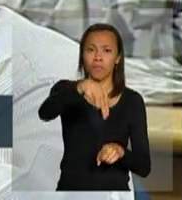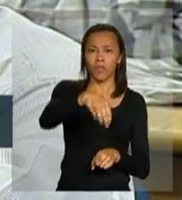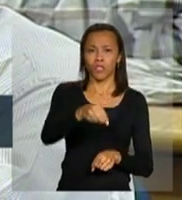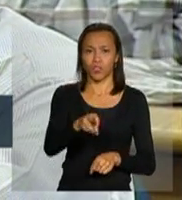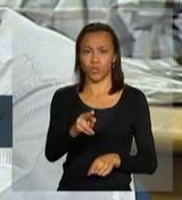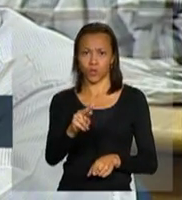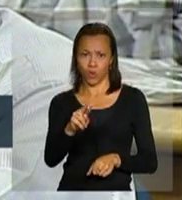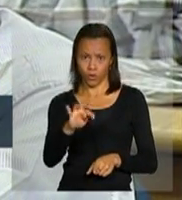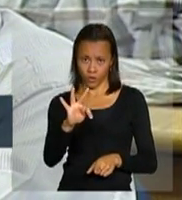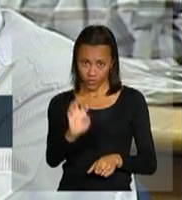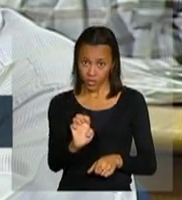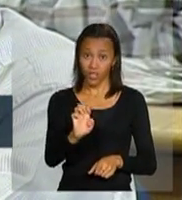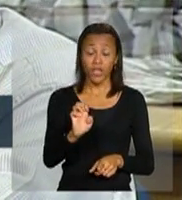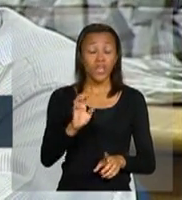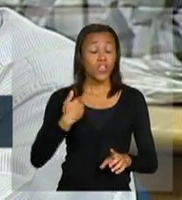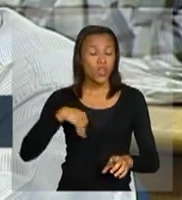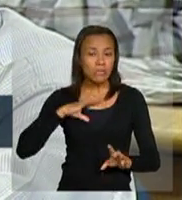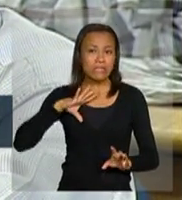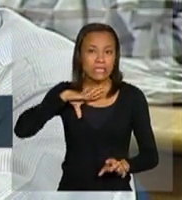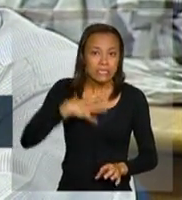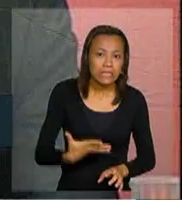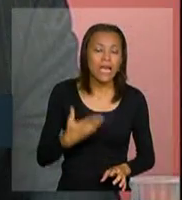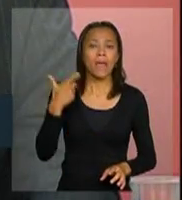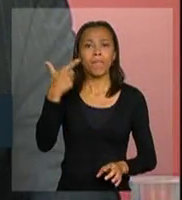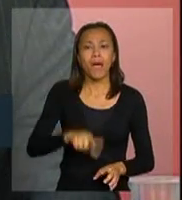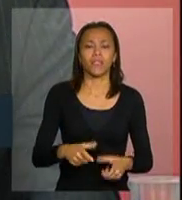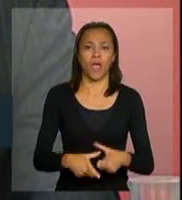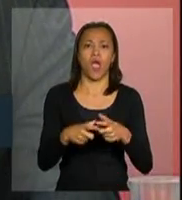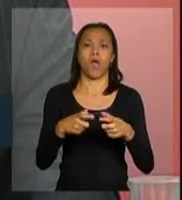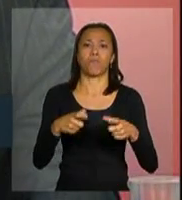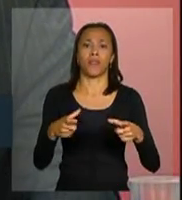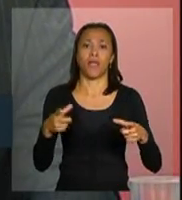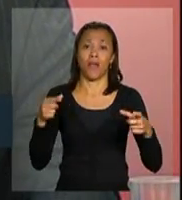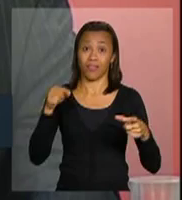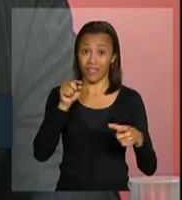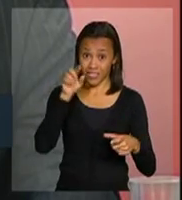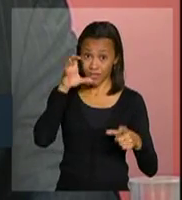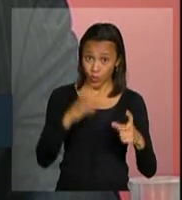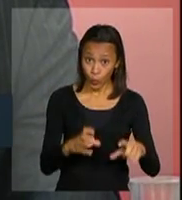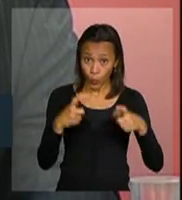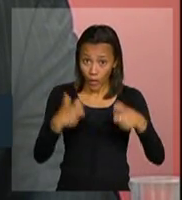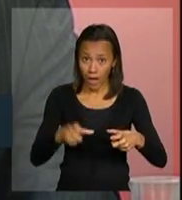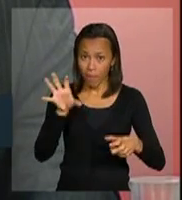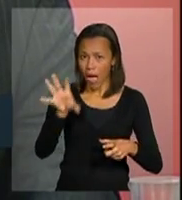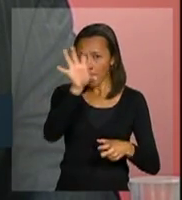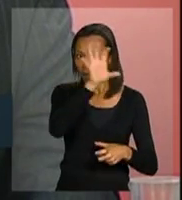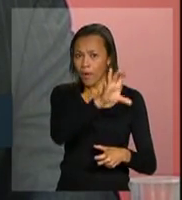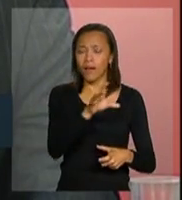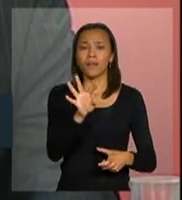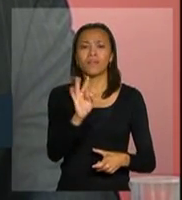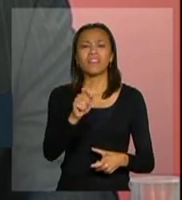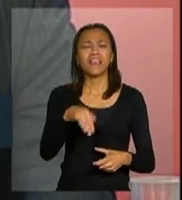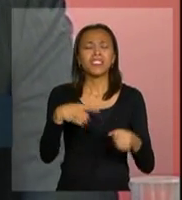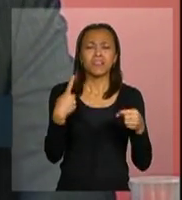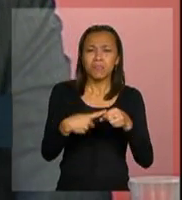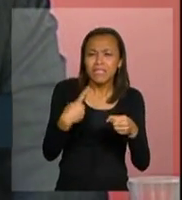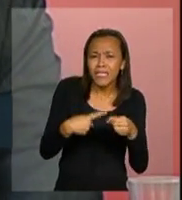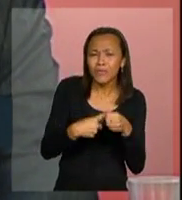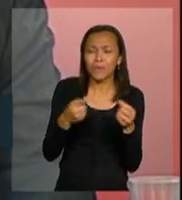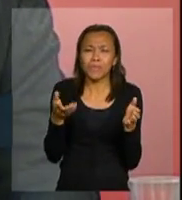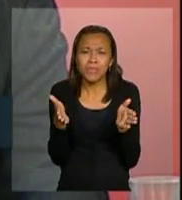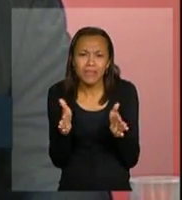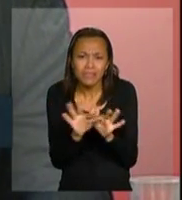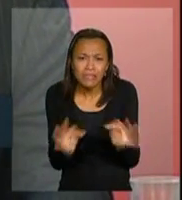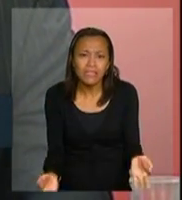desafios é ampliarmos cada vez mais a testagem nas regiões remotas, nos pequenos municípios, nas regiões